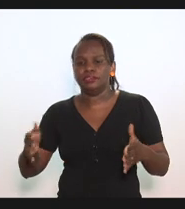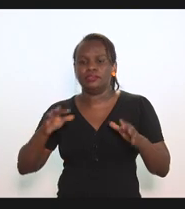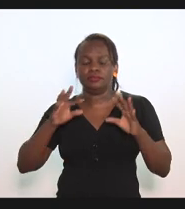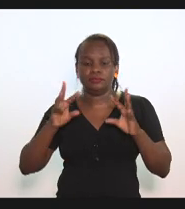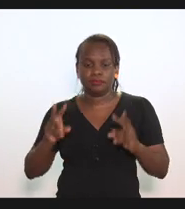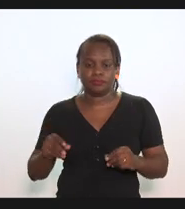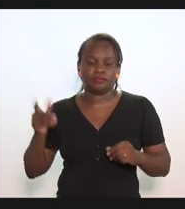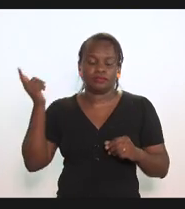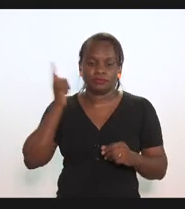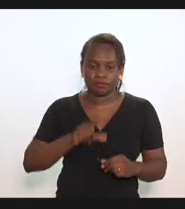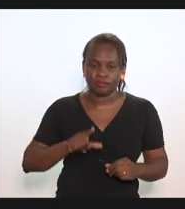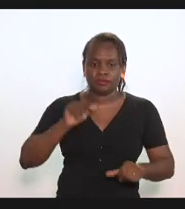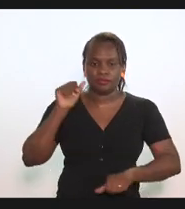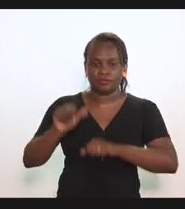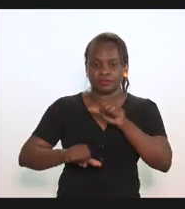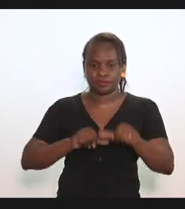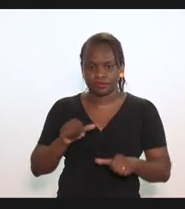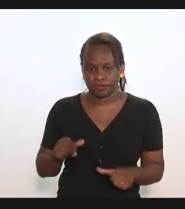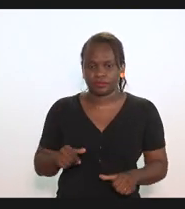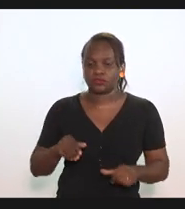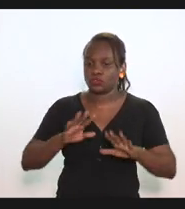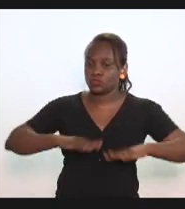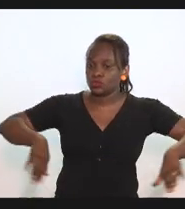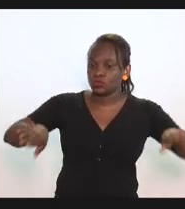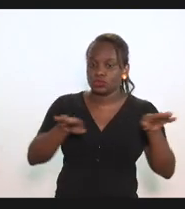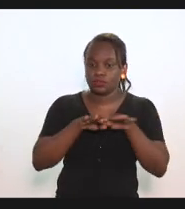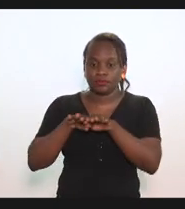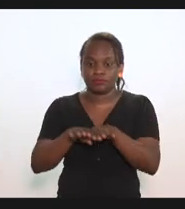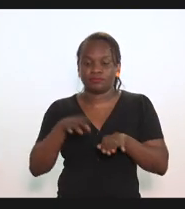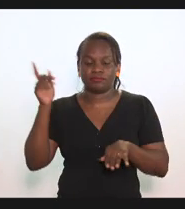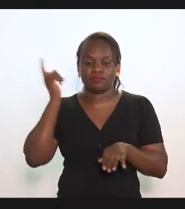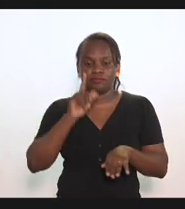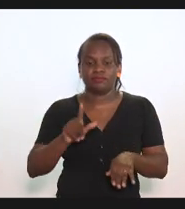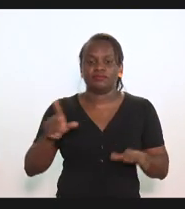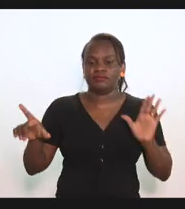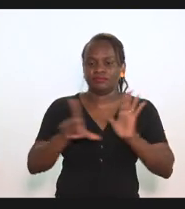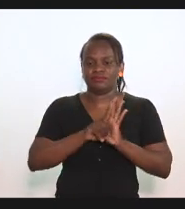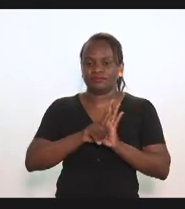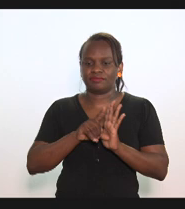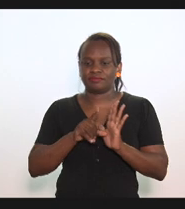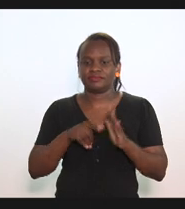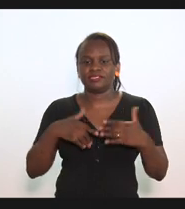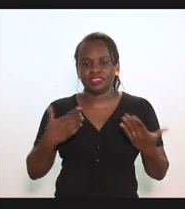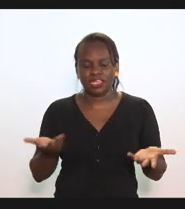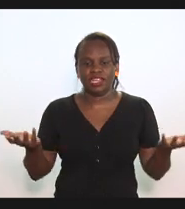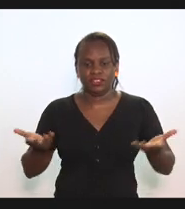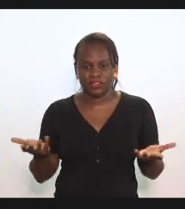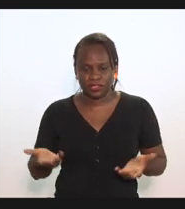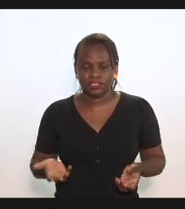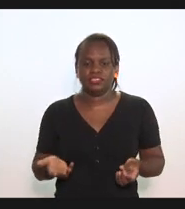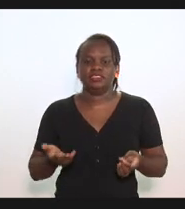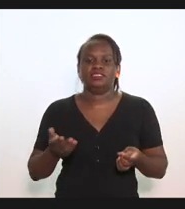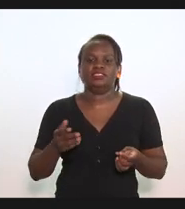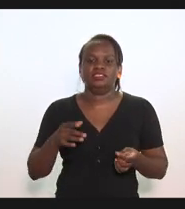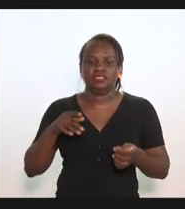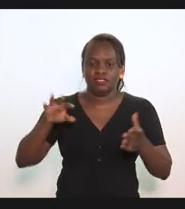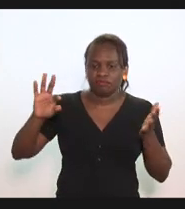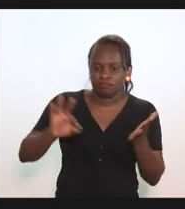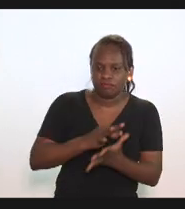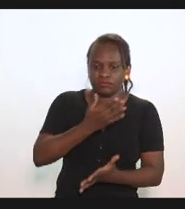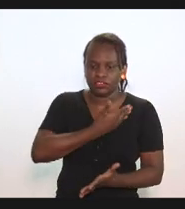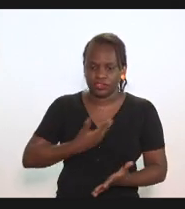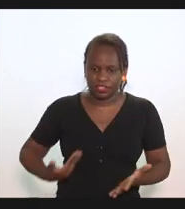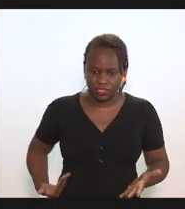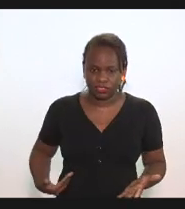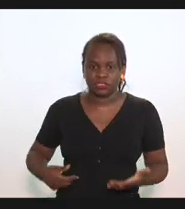conseguimos transformá-lo por unanimidade em lei que passa agora ao crivo do governador